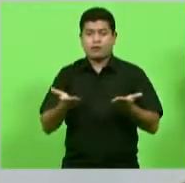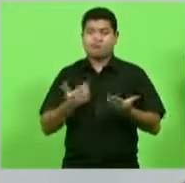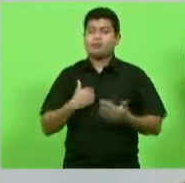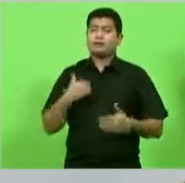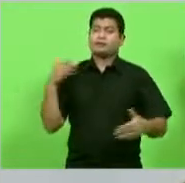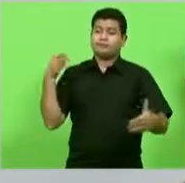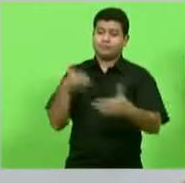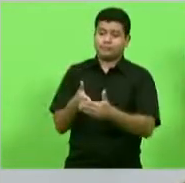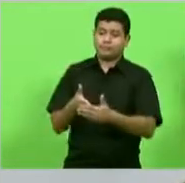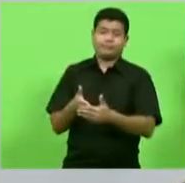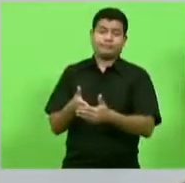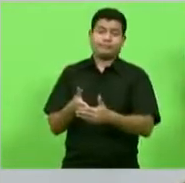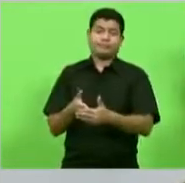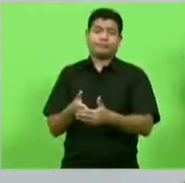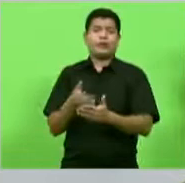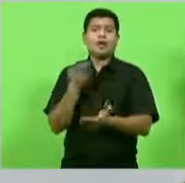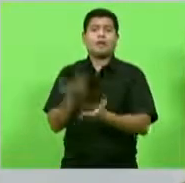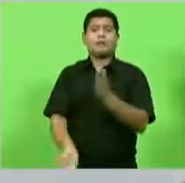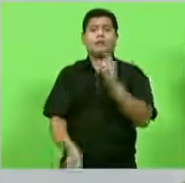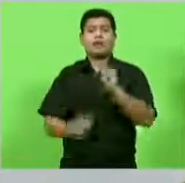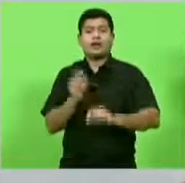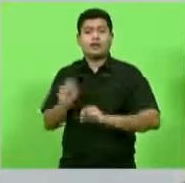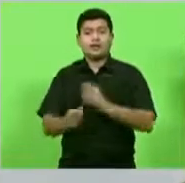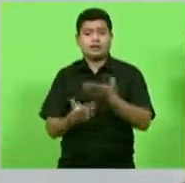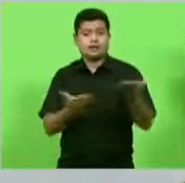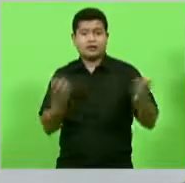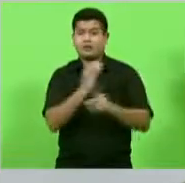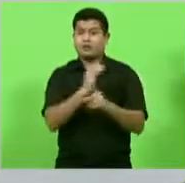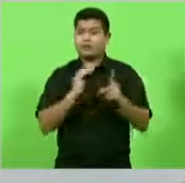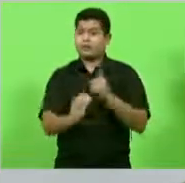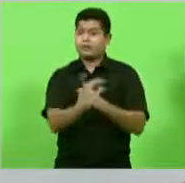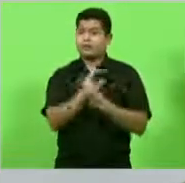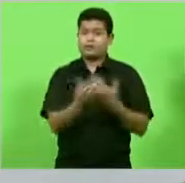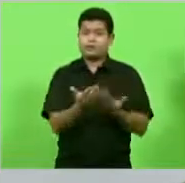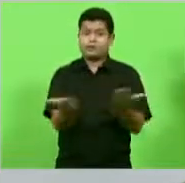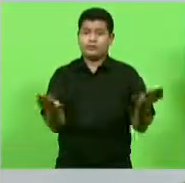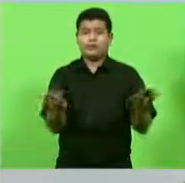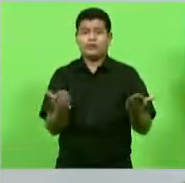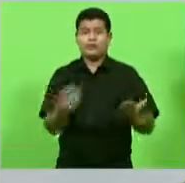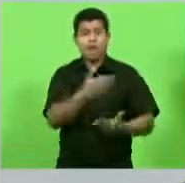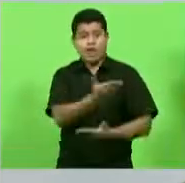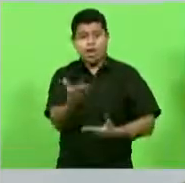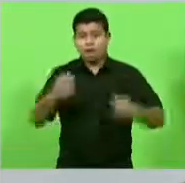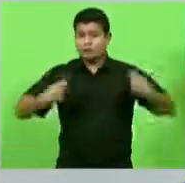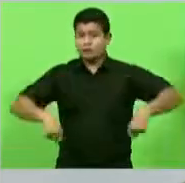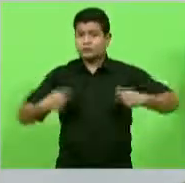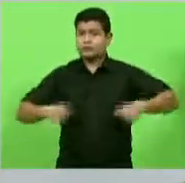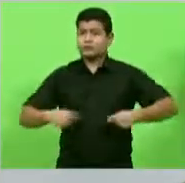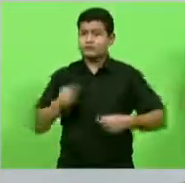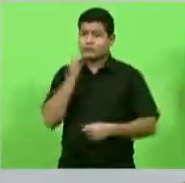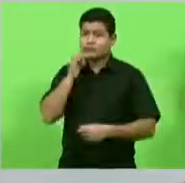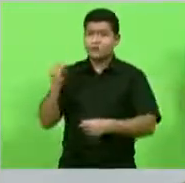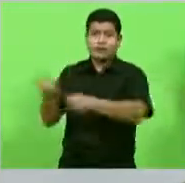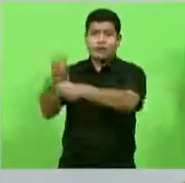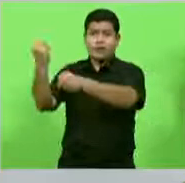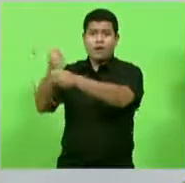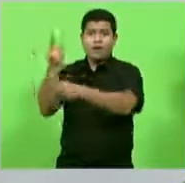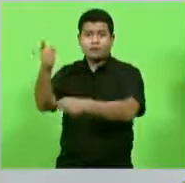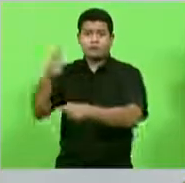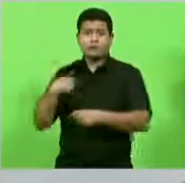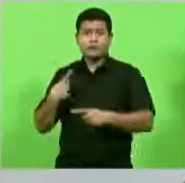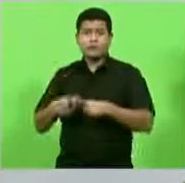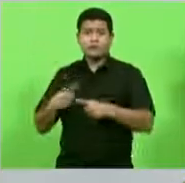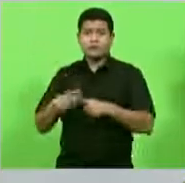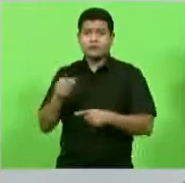e quem é que perde? perde a comunidade perde a sociedade perde aquele que precisa daquela obra porque você não vai colocar a